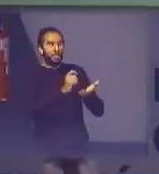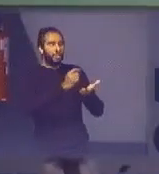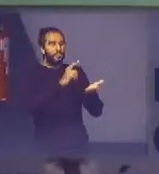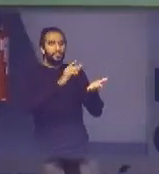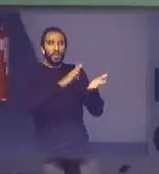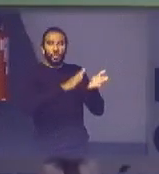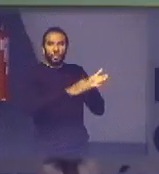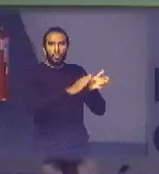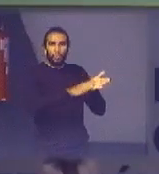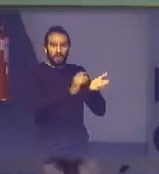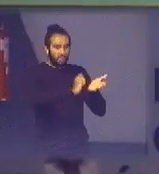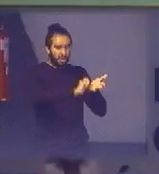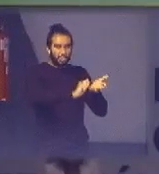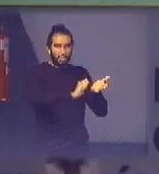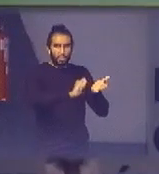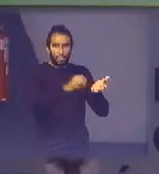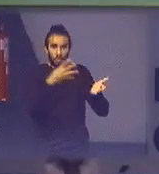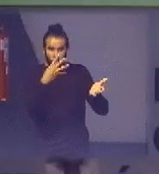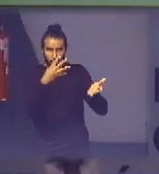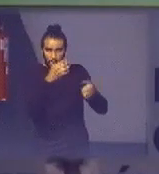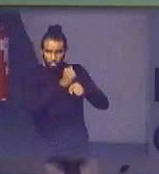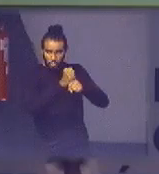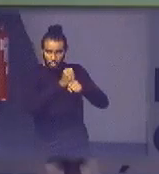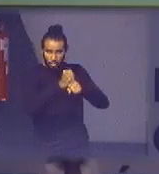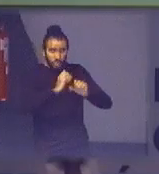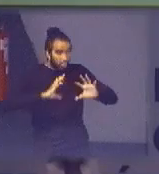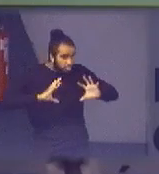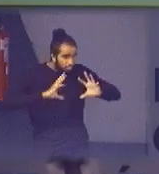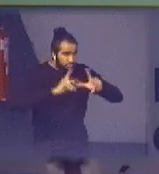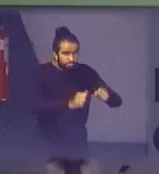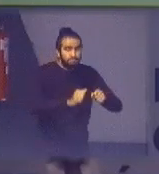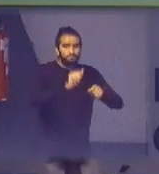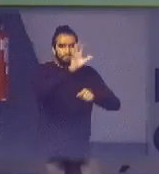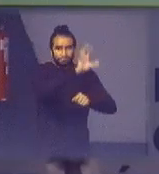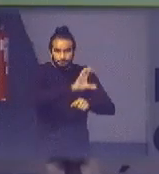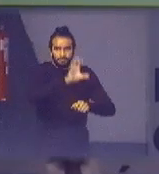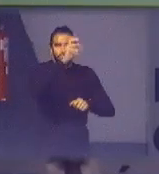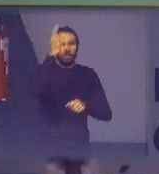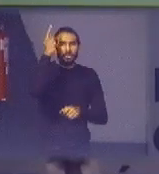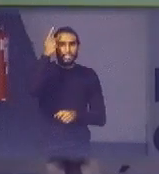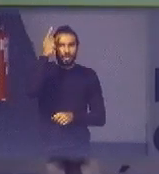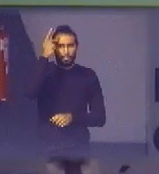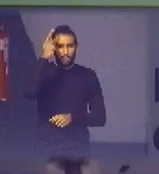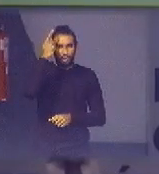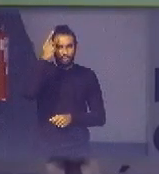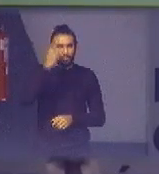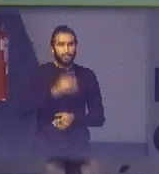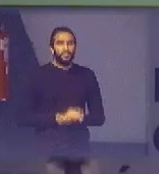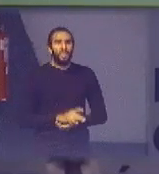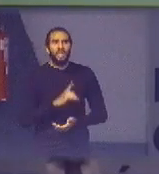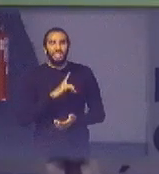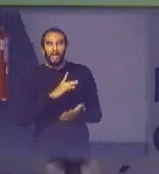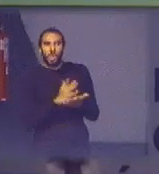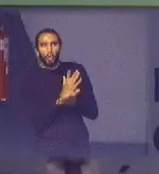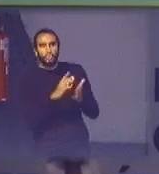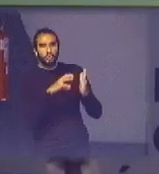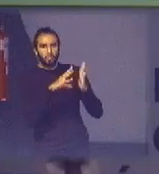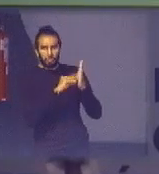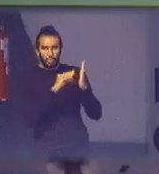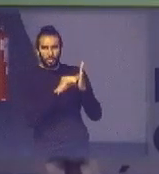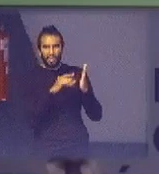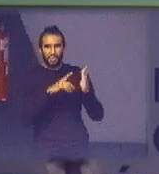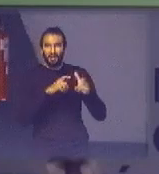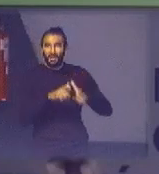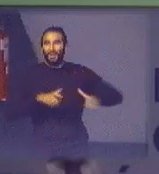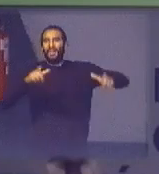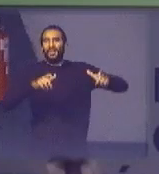que em 4 anos estaremos em todo o estado então a gente tem modelos bastante grandes que parecem uma banca de